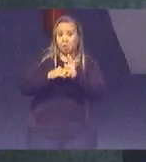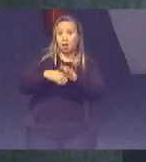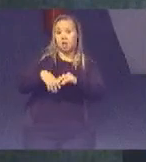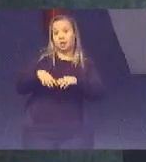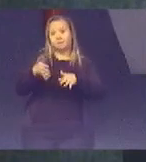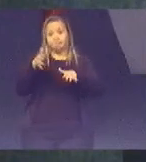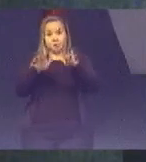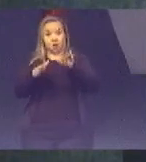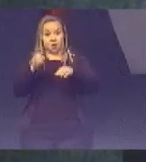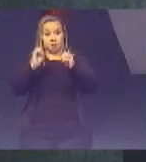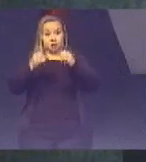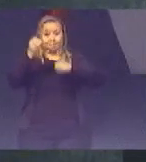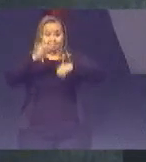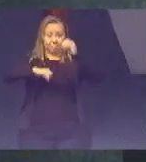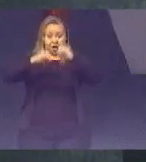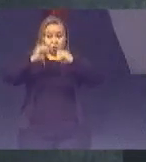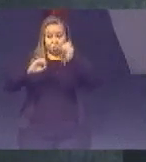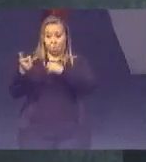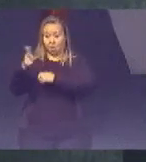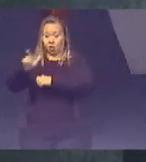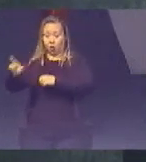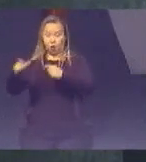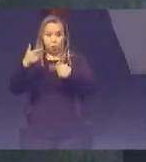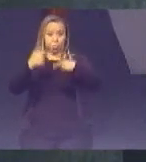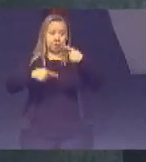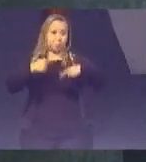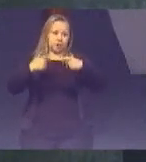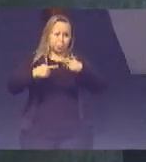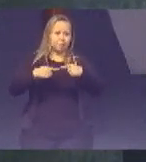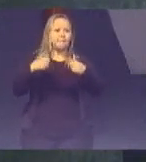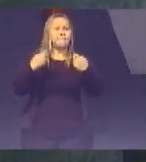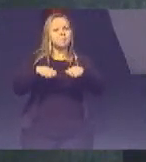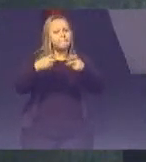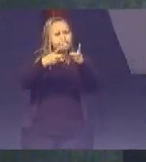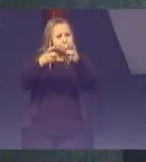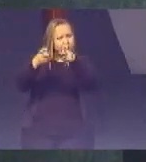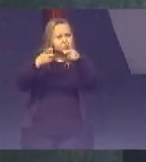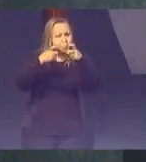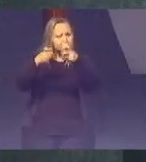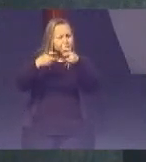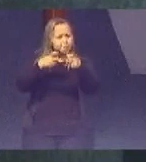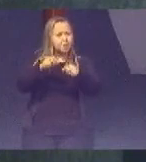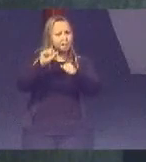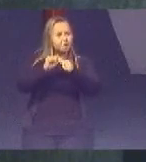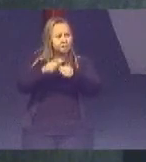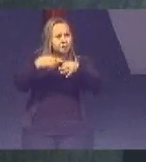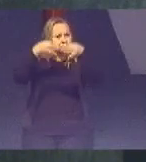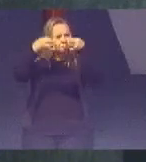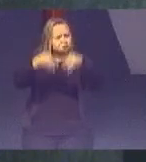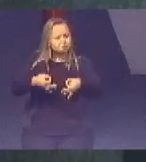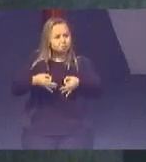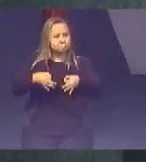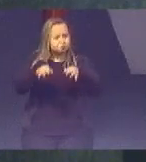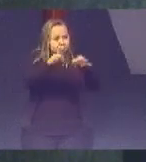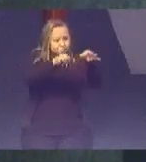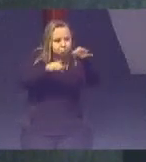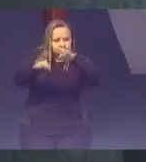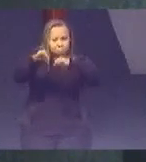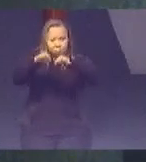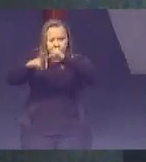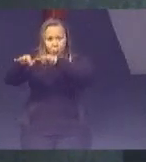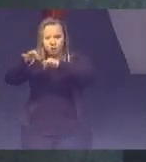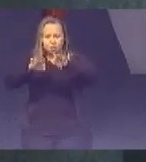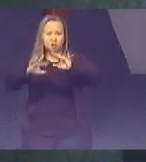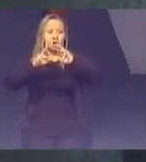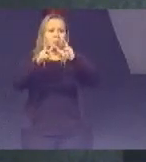tiver Uma governança Se a gente não tiver O olhar De fazer a coerência Política Um efeito positivo Anula de outro Por